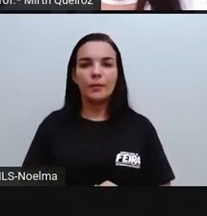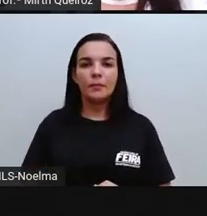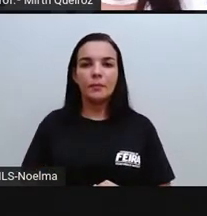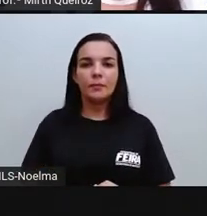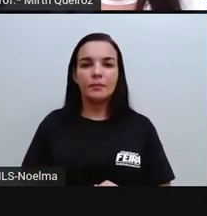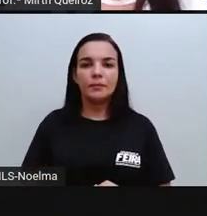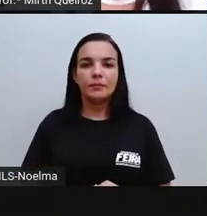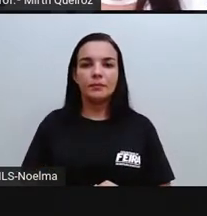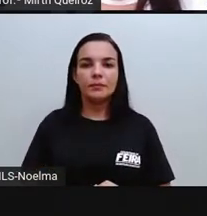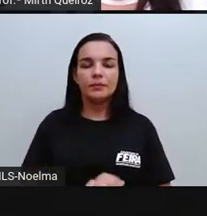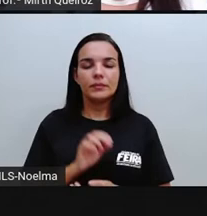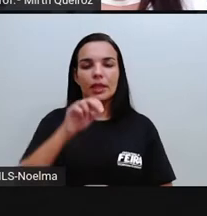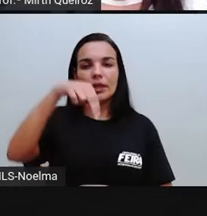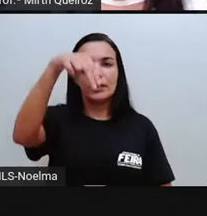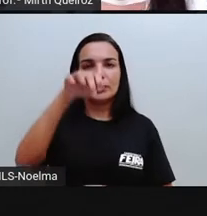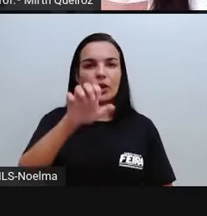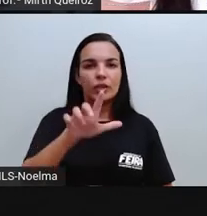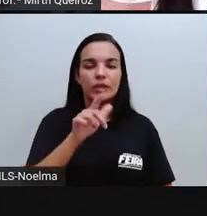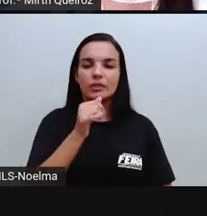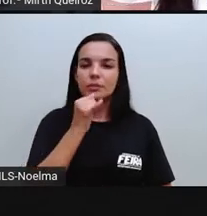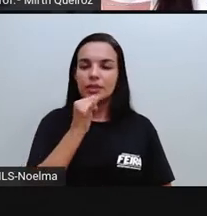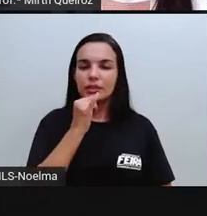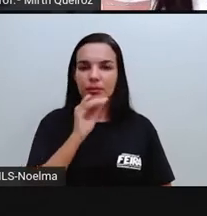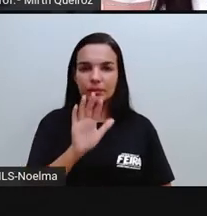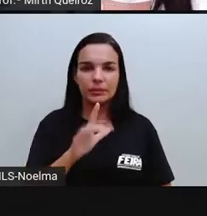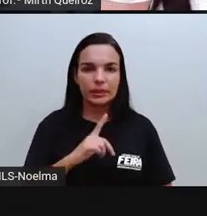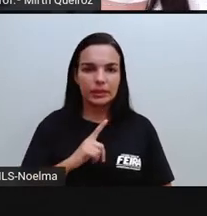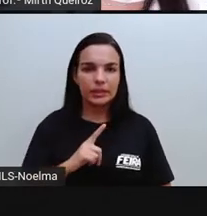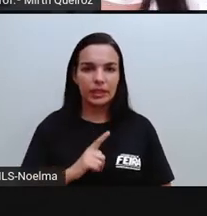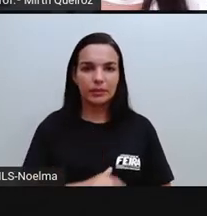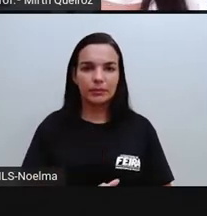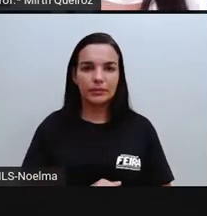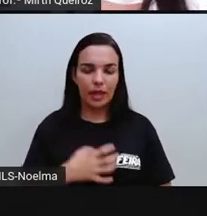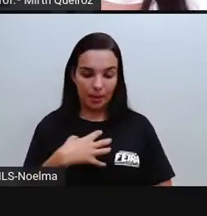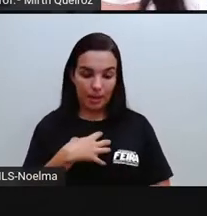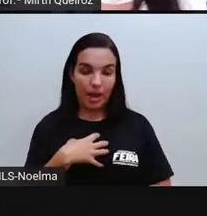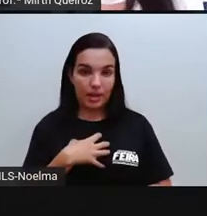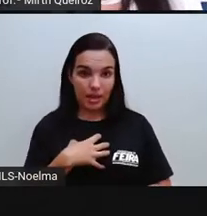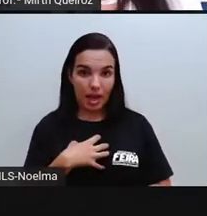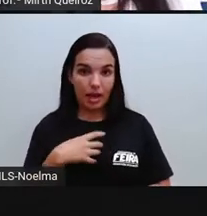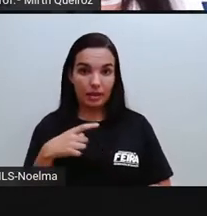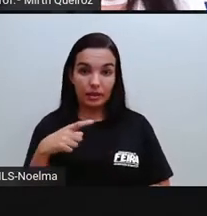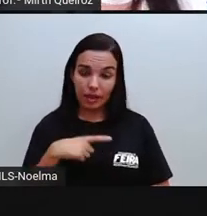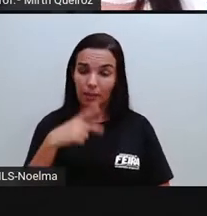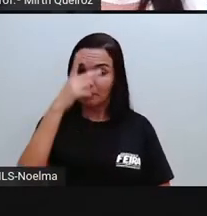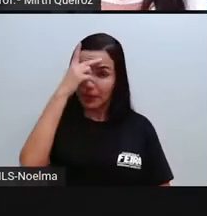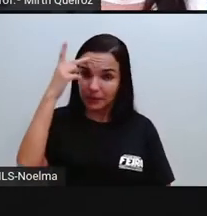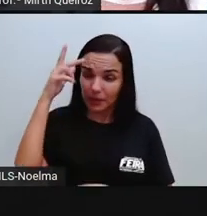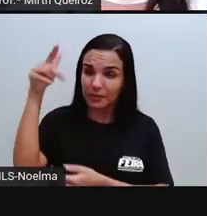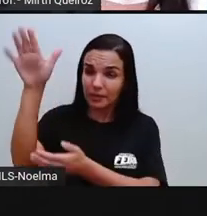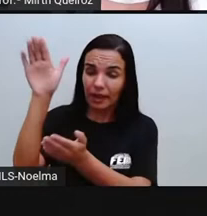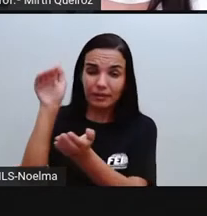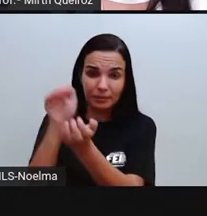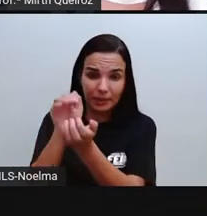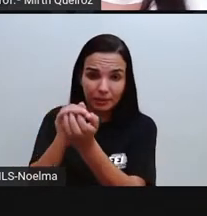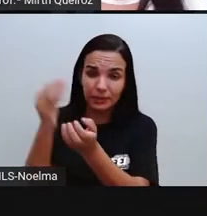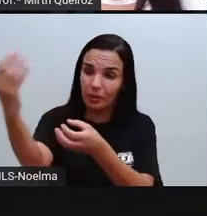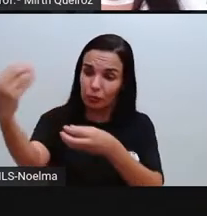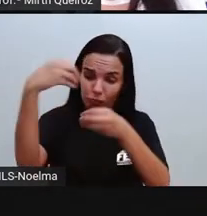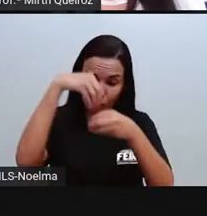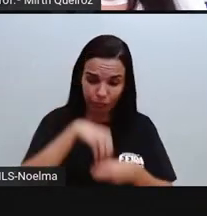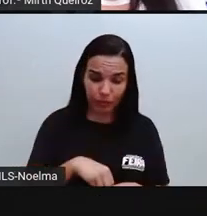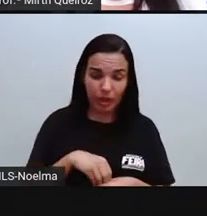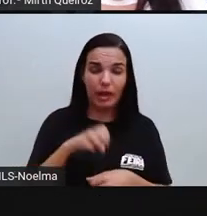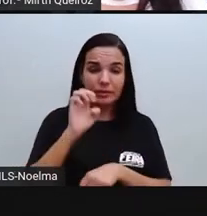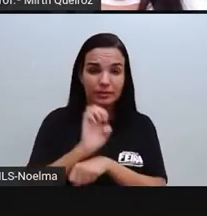região, né? Na região Nordeste, por exemplo. Nós temos, na Bahia, pernambucanos. Nós temos pessoas